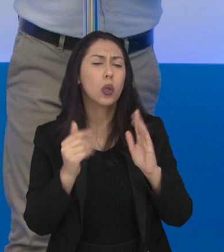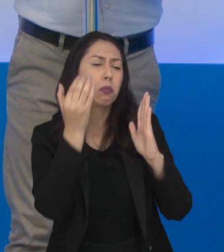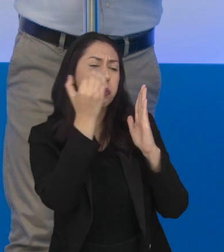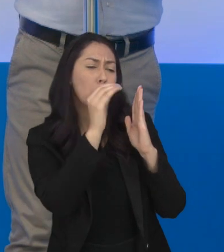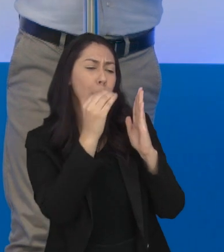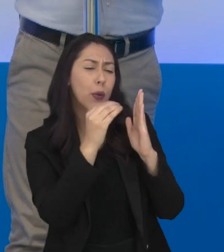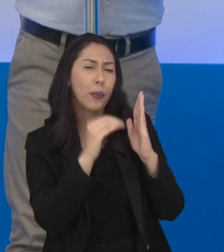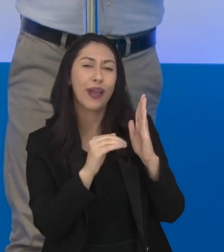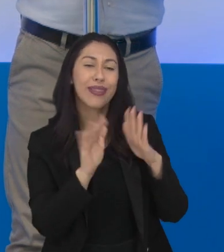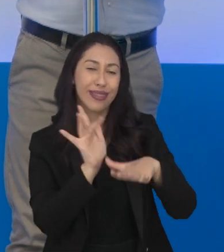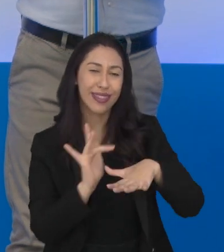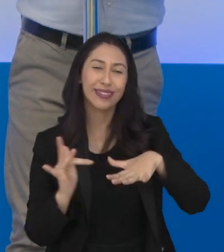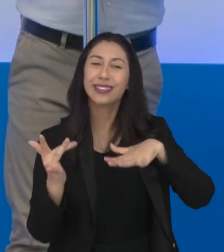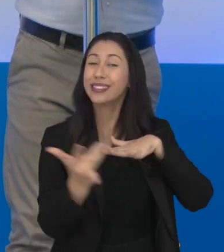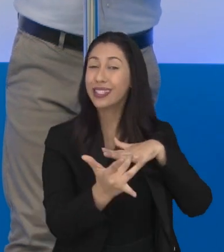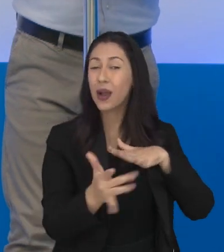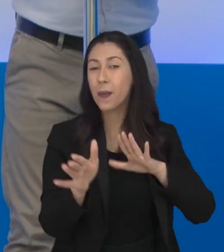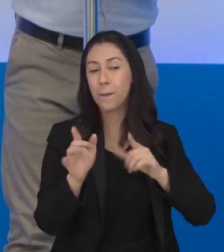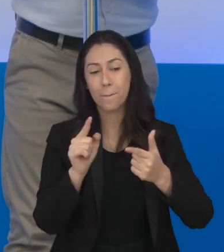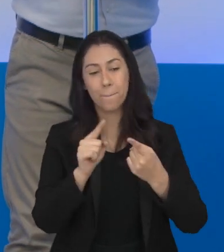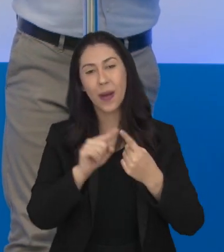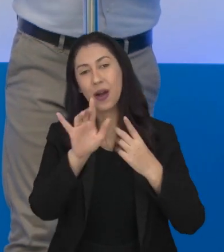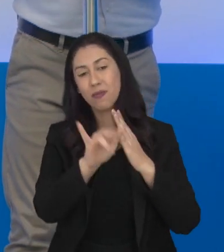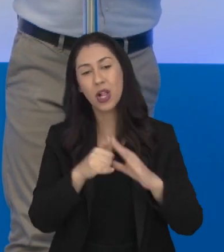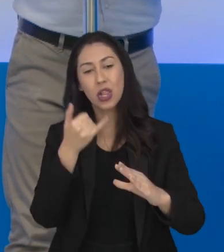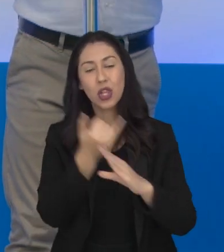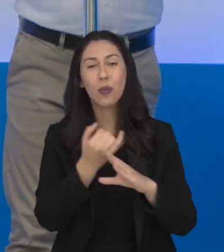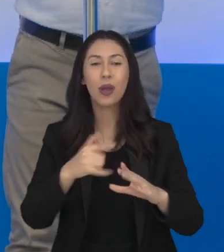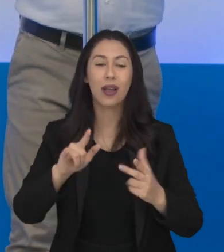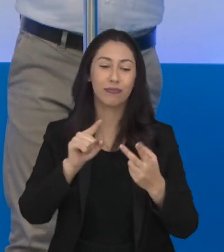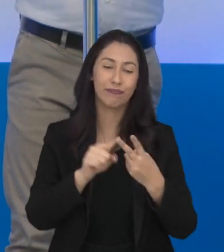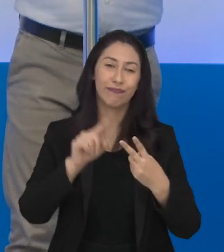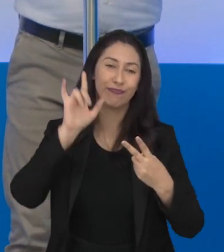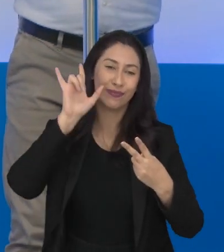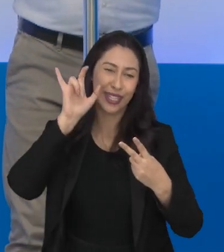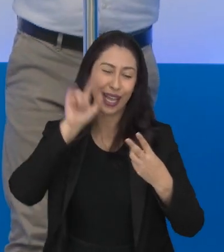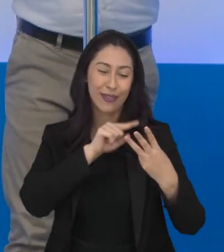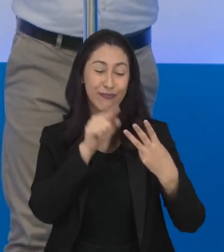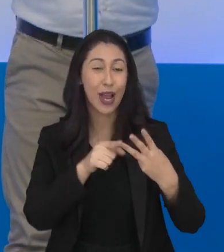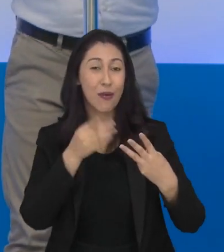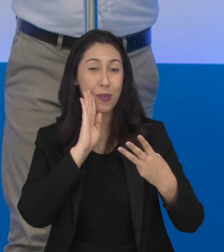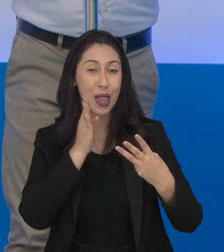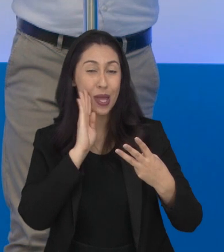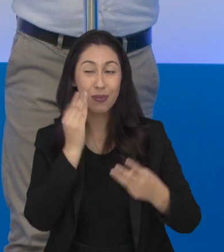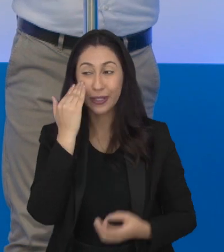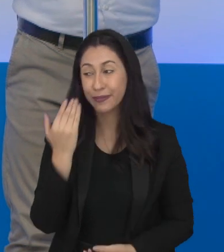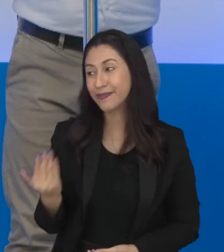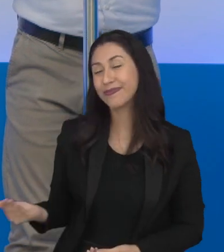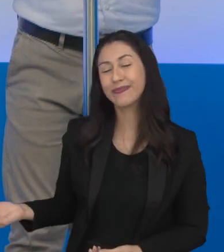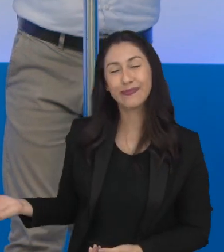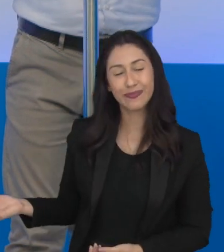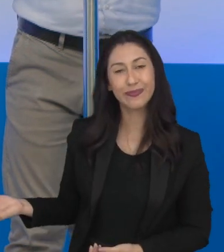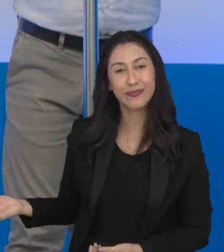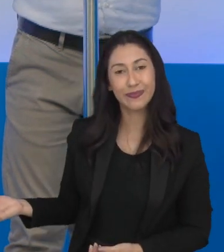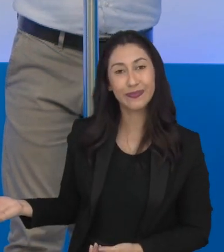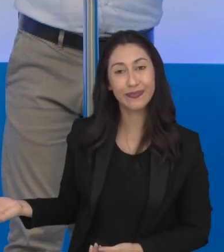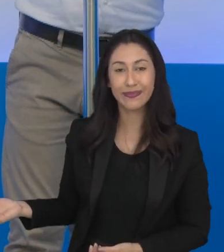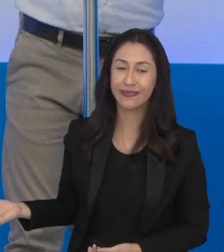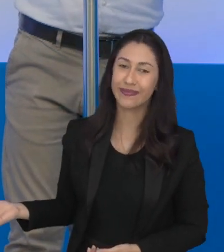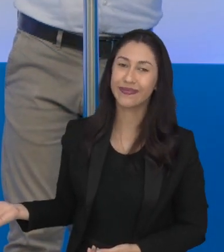conteúdo também está nas redes sociais pelo youtube instagram ou facebook que tem o mesmo endereço arroba tvcâmara